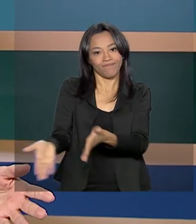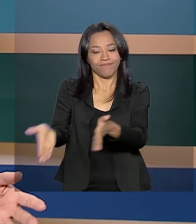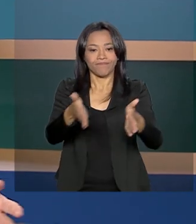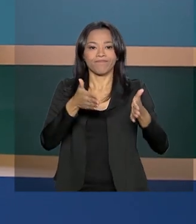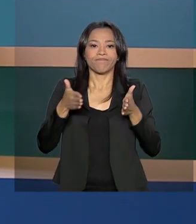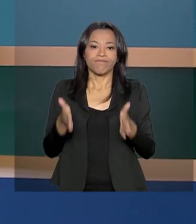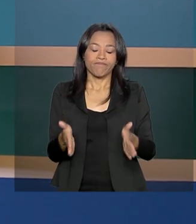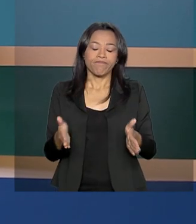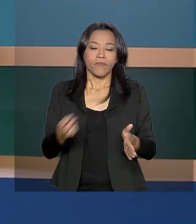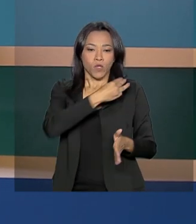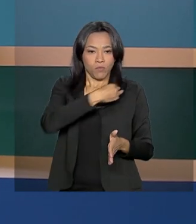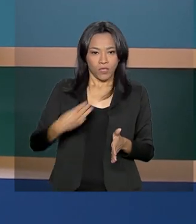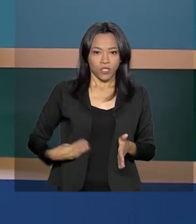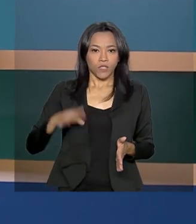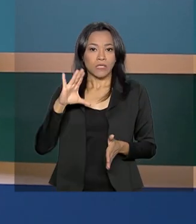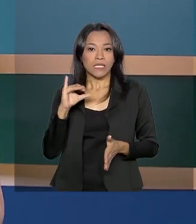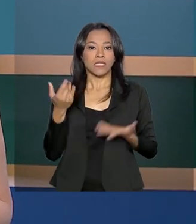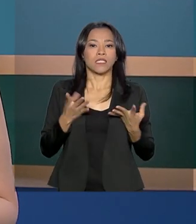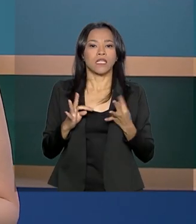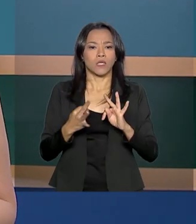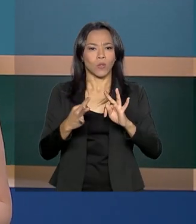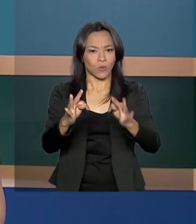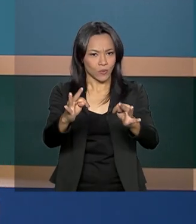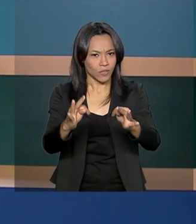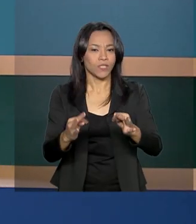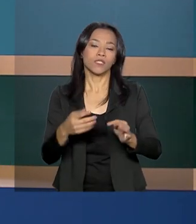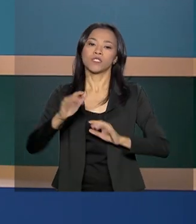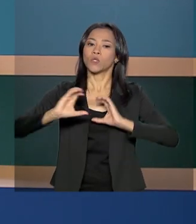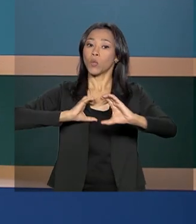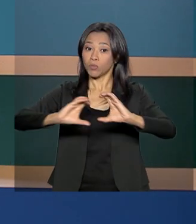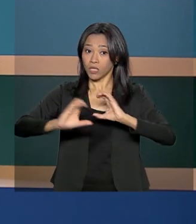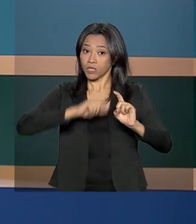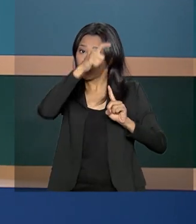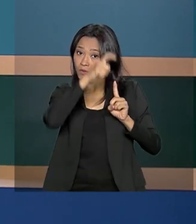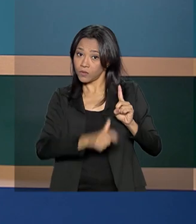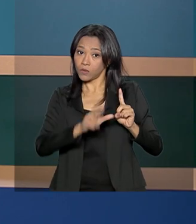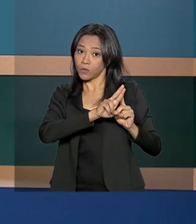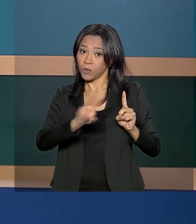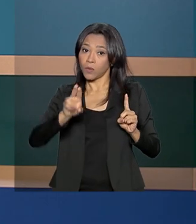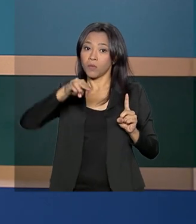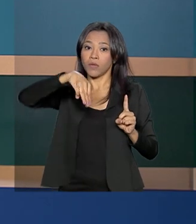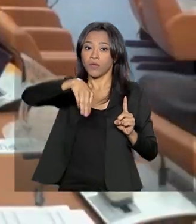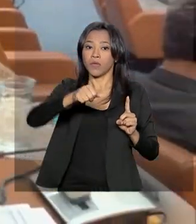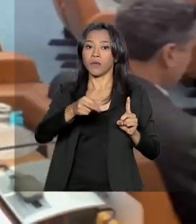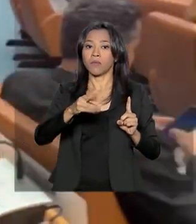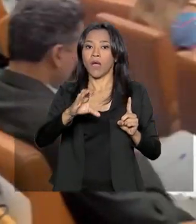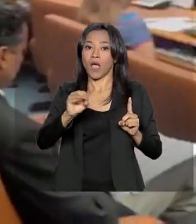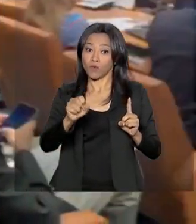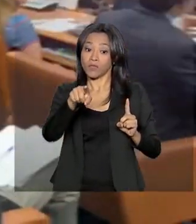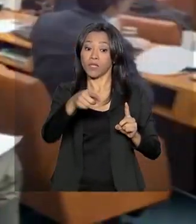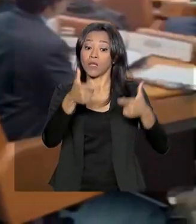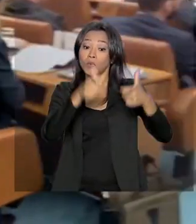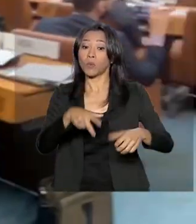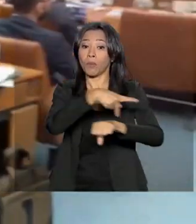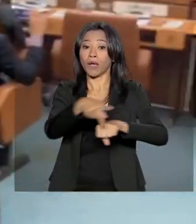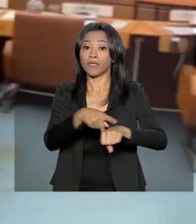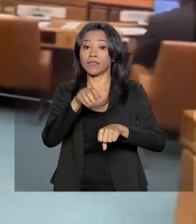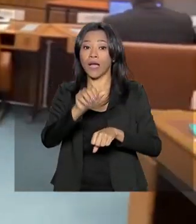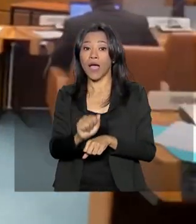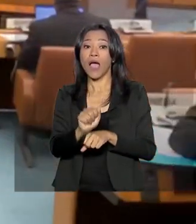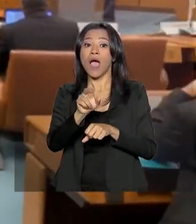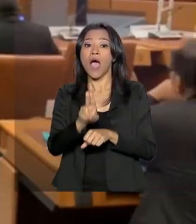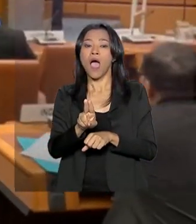O ministro da Ciência, Tecnologia, Inovações e Comunicações, Marcos Pontes, está hoje em Viena, na Áustria, em viagem oficial.